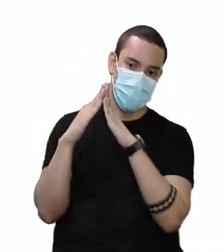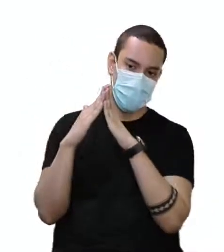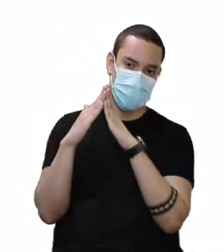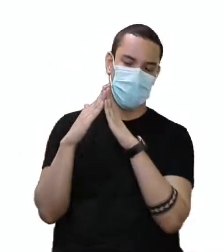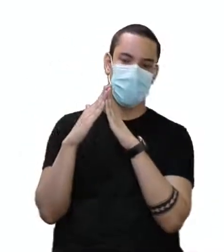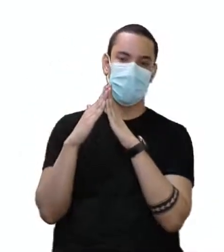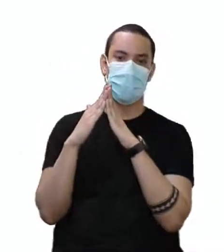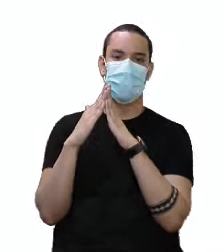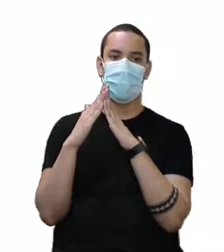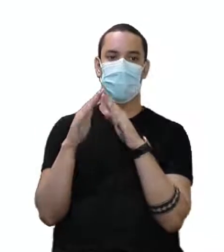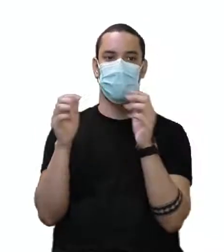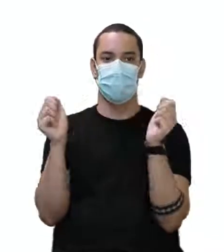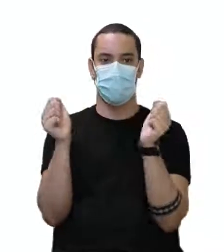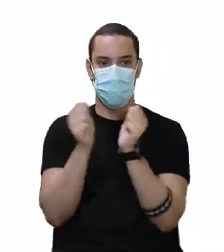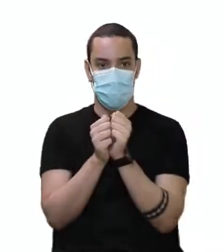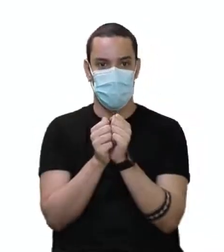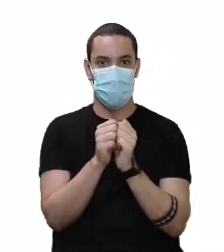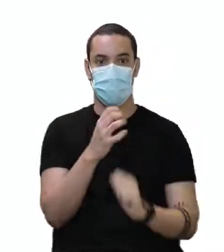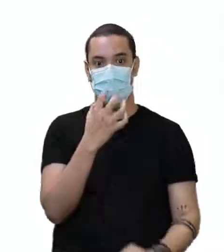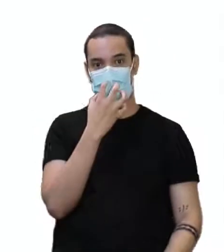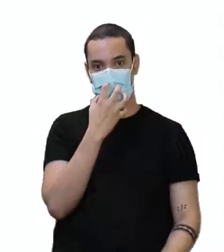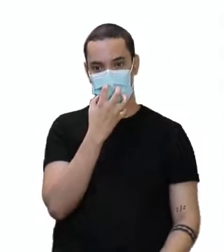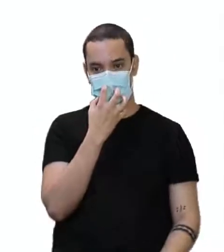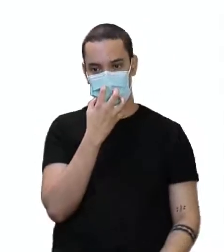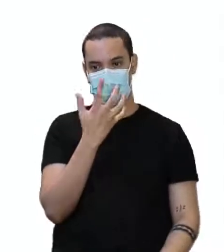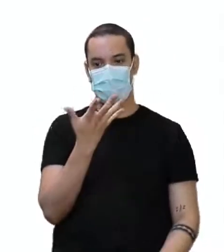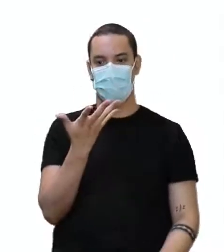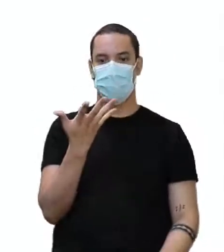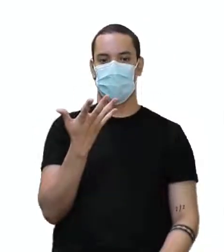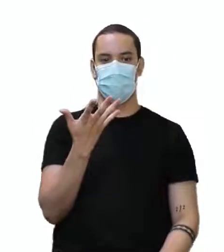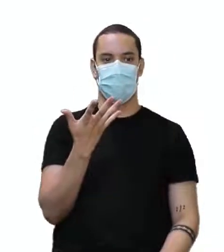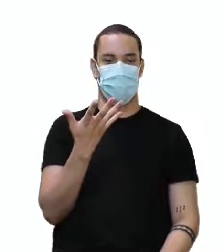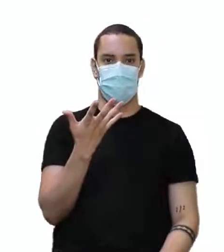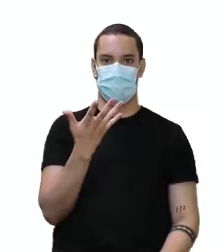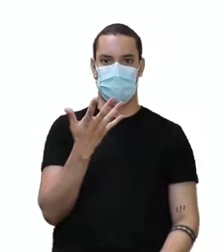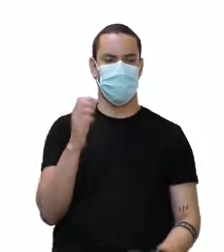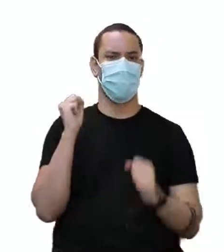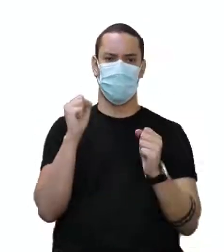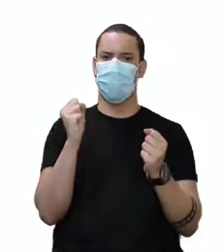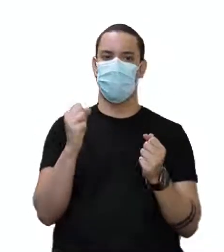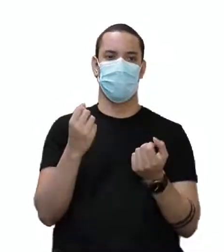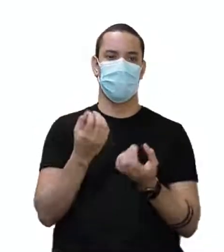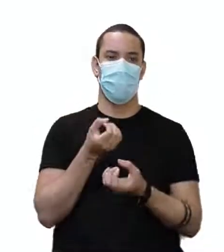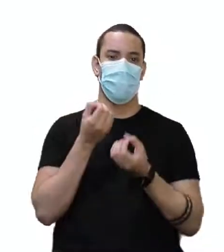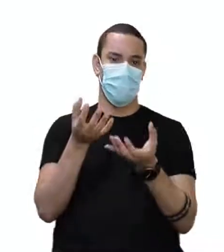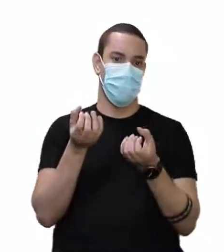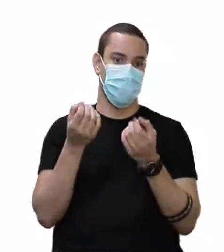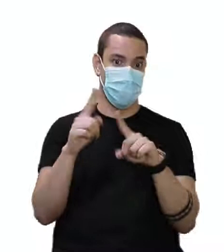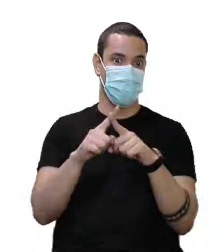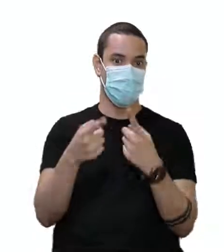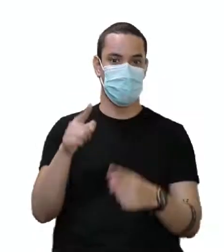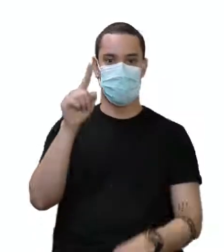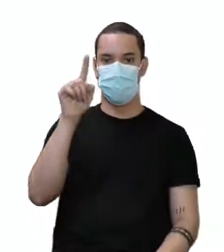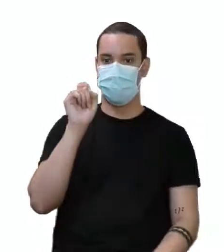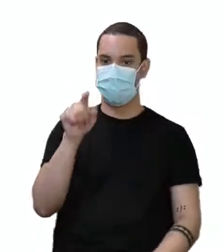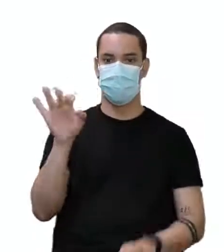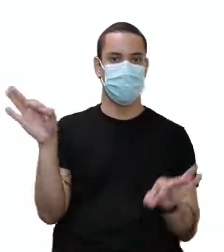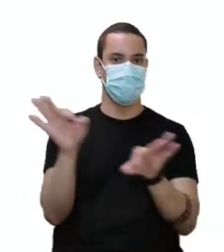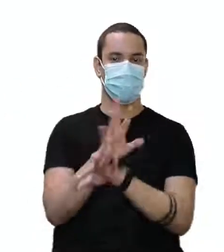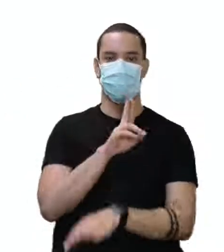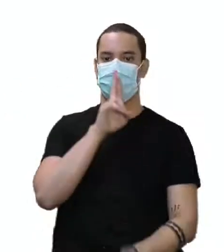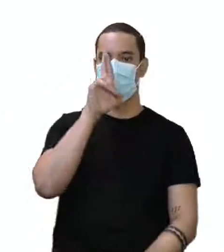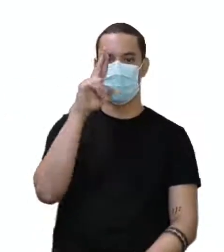com a minha pet, com a minha cadela. Posso falar outras informações, mas I was sleeping. Já é a